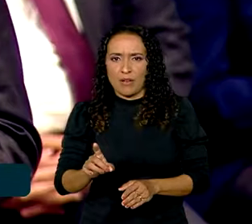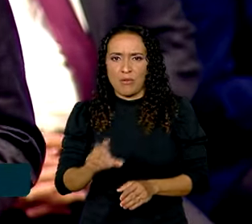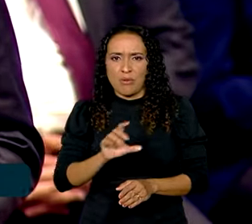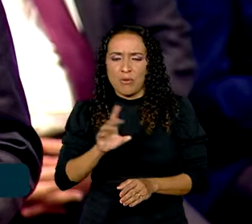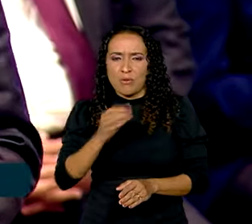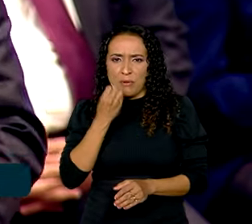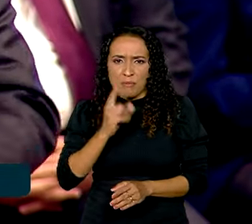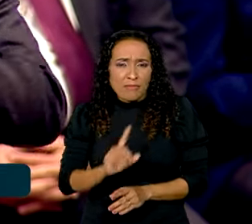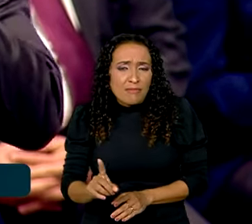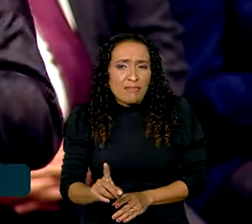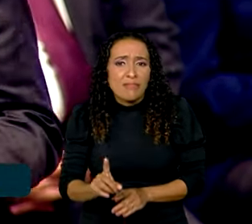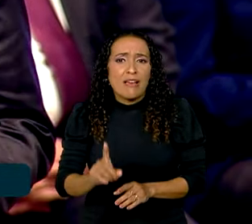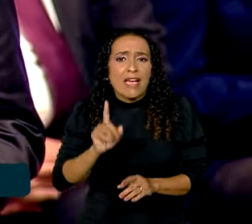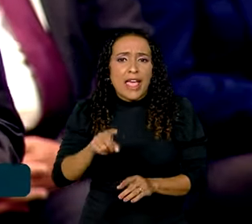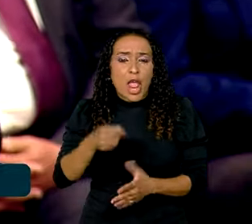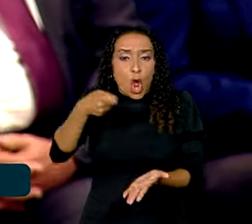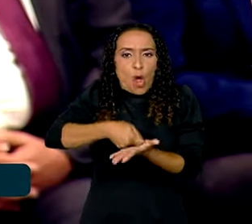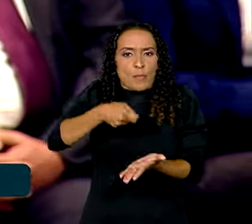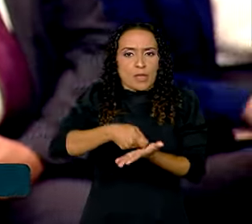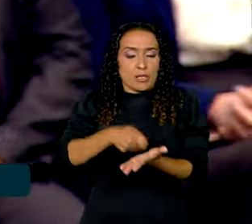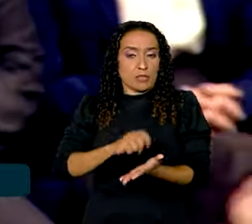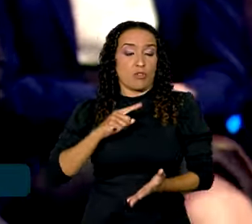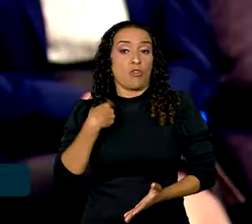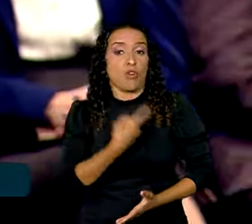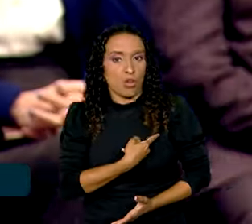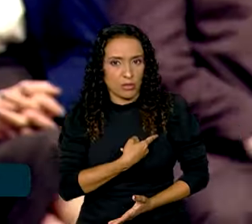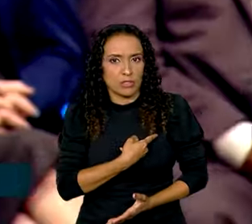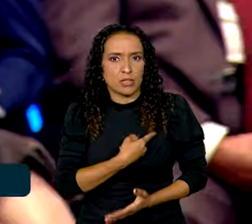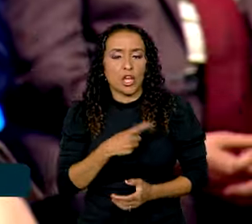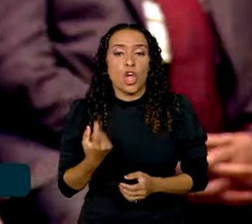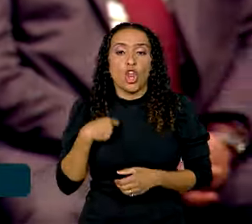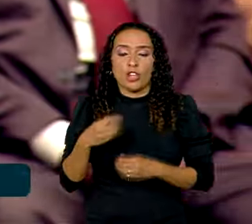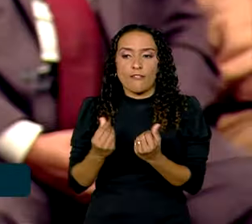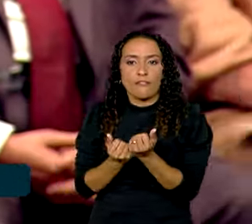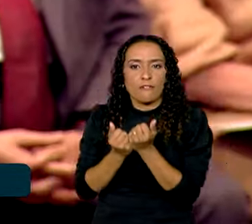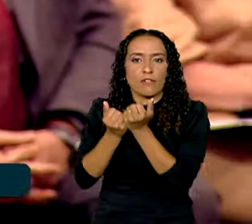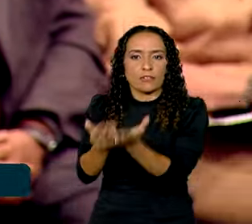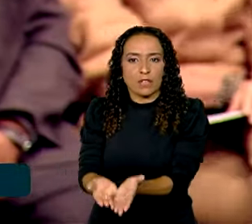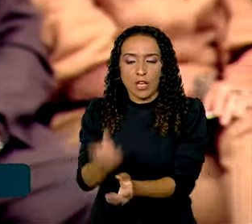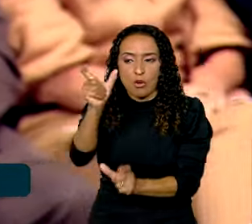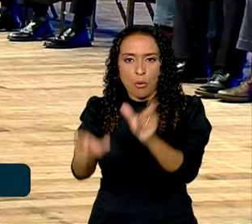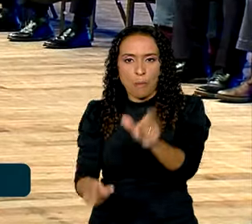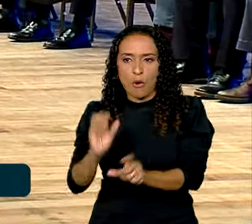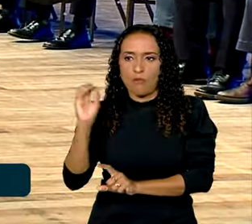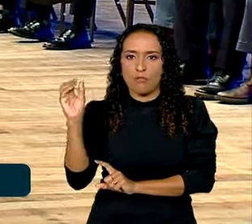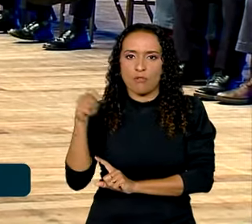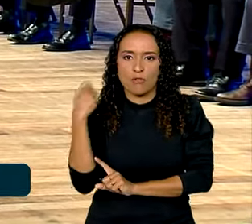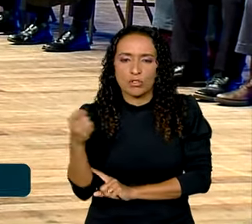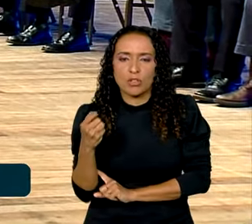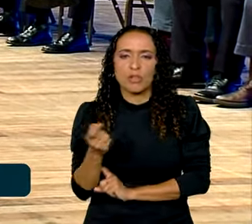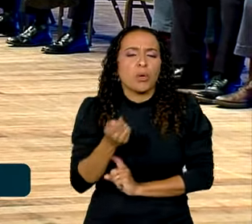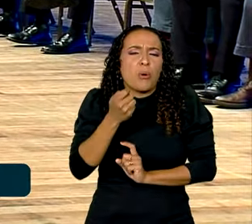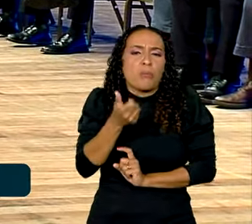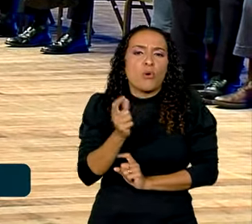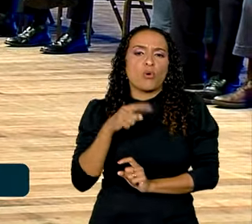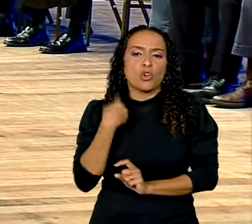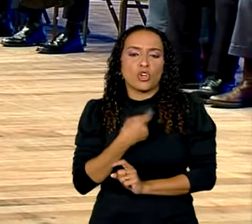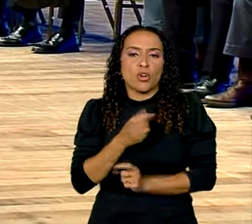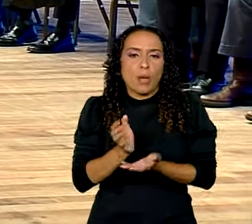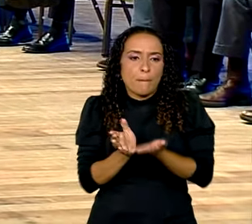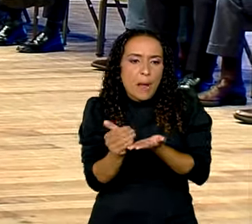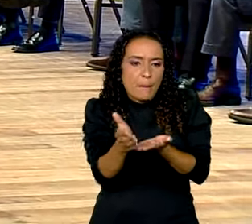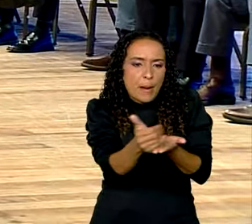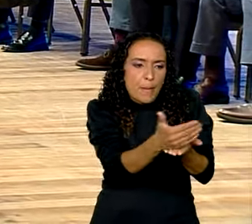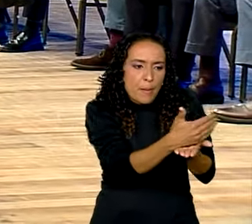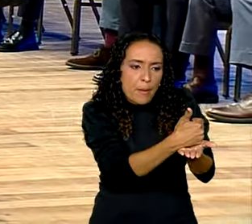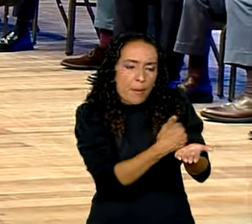benefício, é obrigação. Nós estamos devolvendo ao povo do Rio Grande do Sul um pouco daquilo que a gente arrecada do